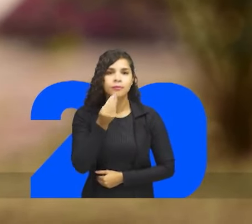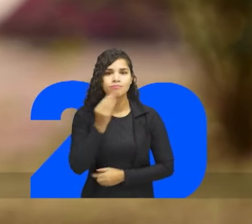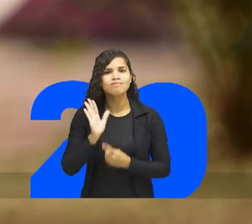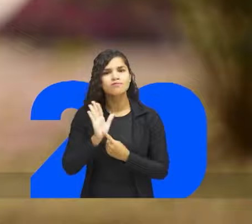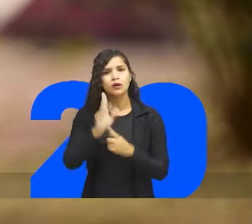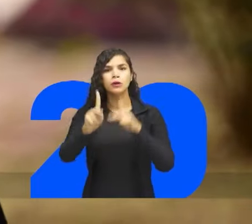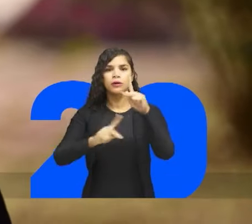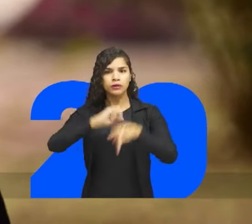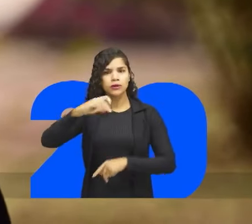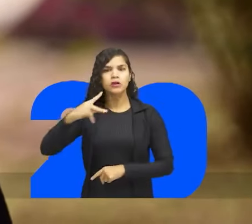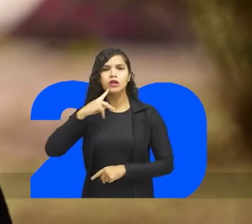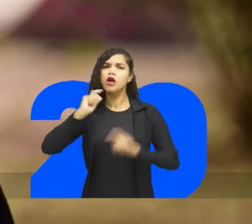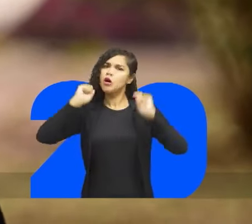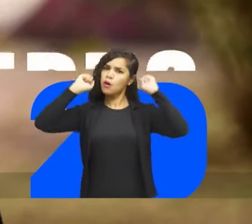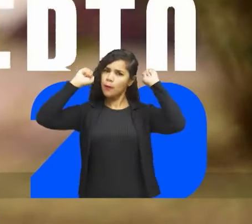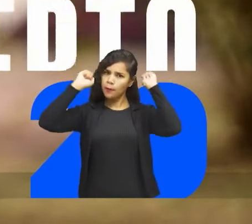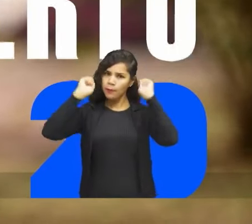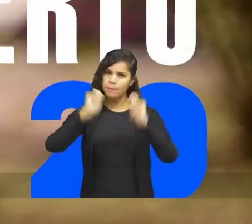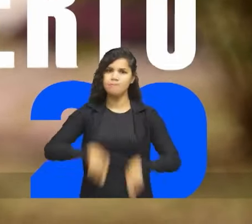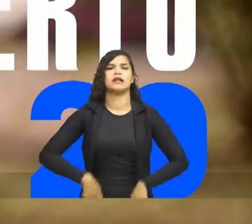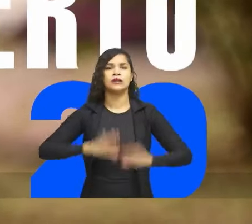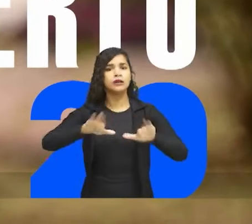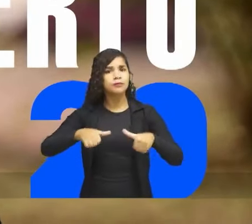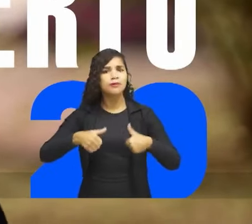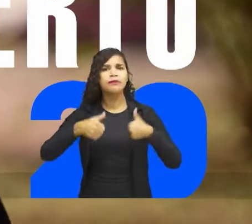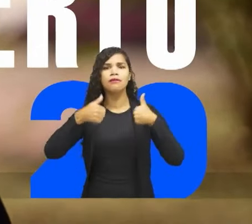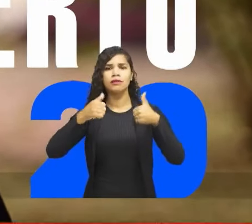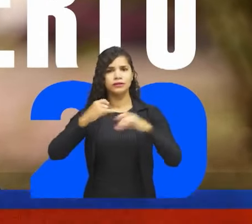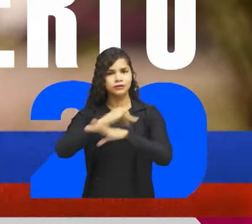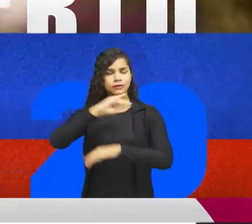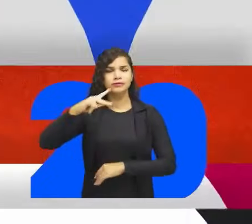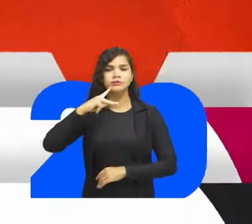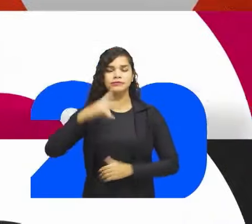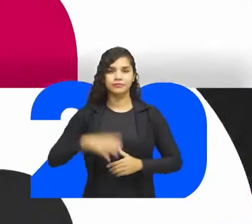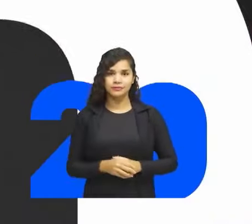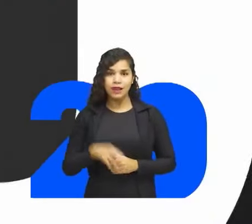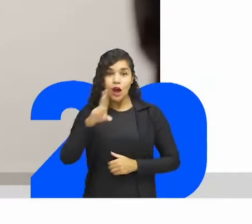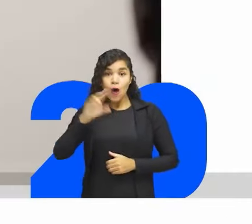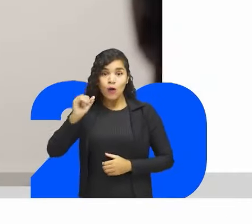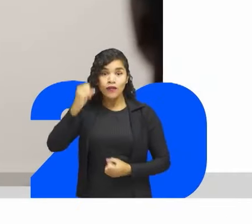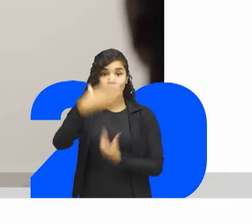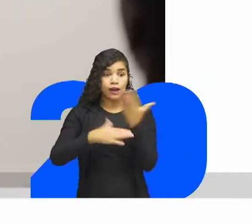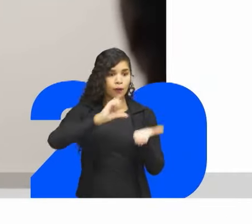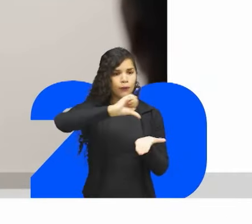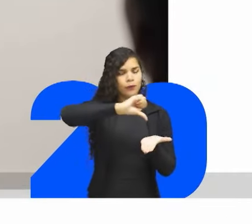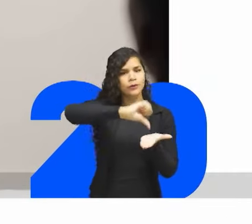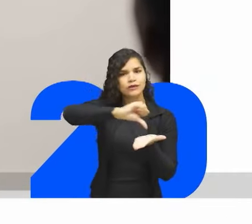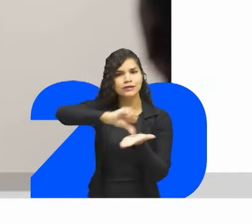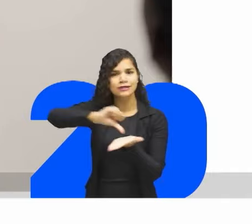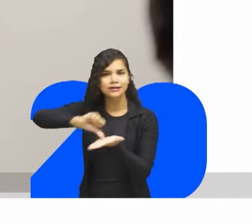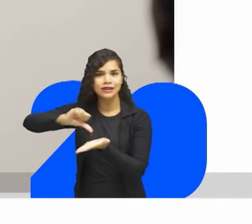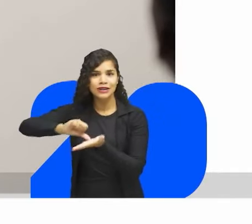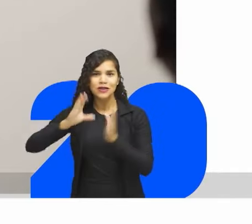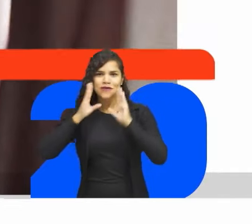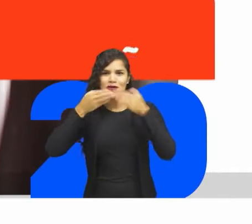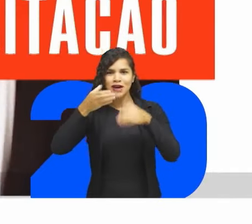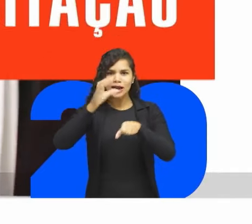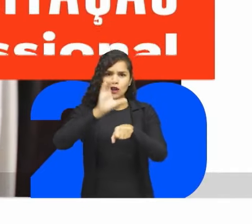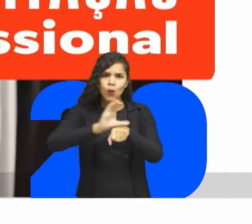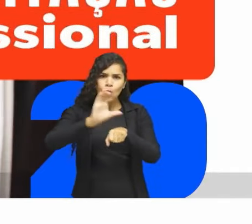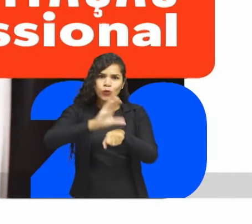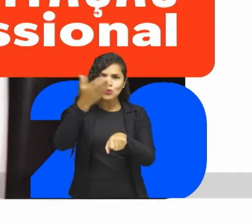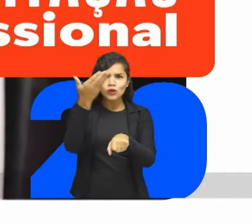essa oportunidade De mostrar que é possível fazer do jeito certo Rui vai criar os Centros Municipais de